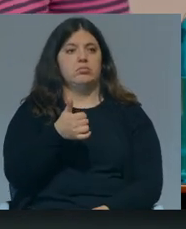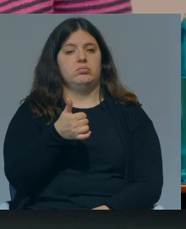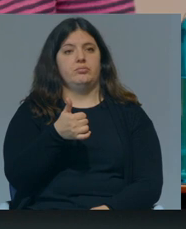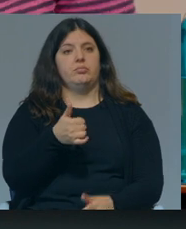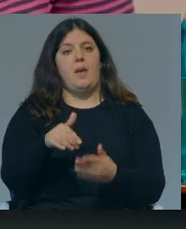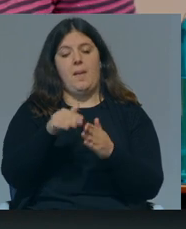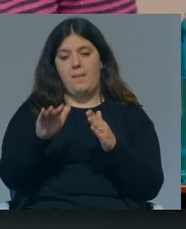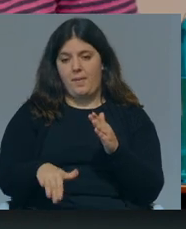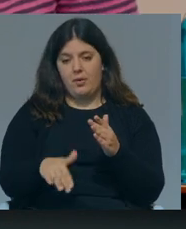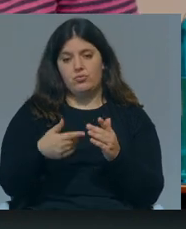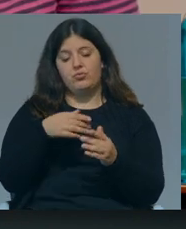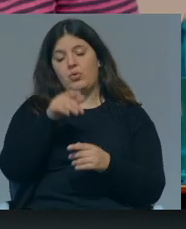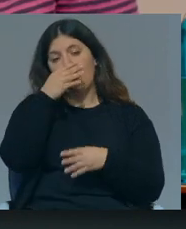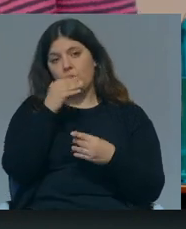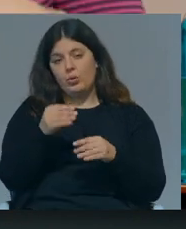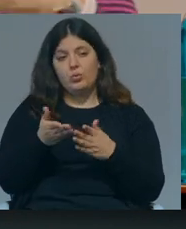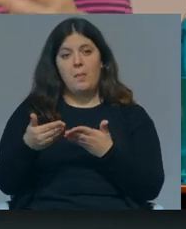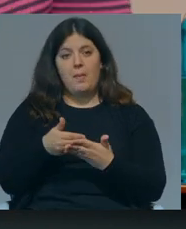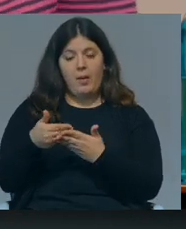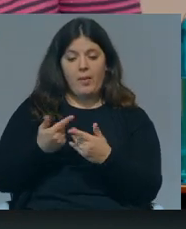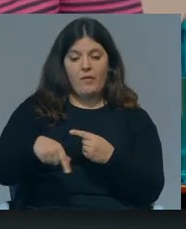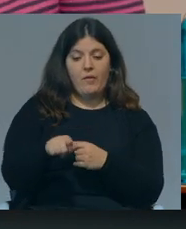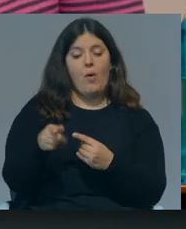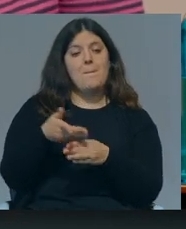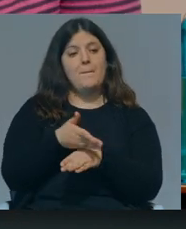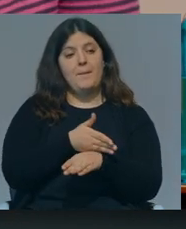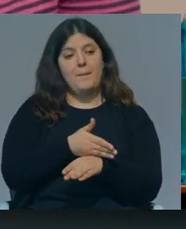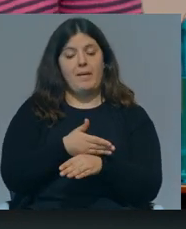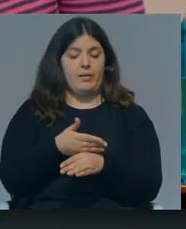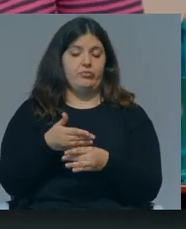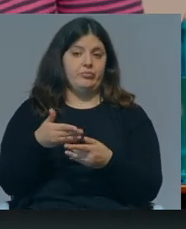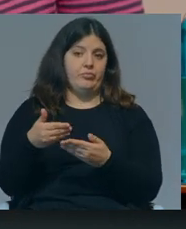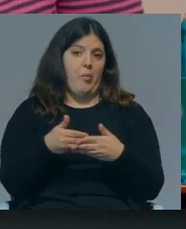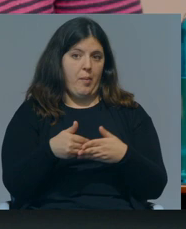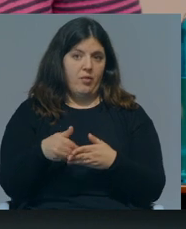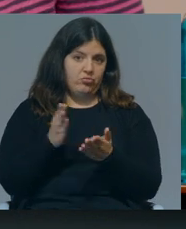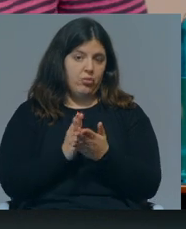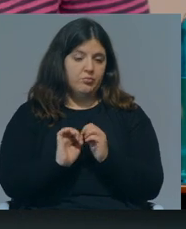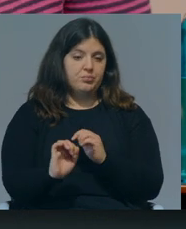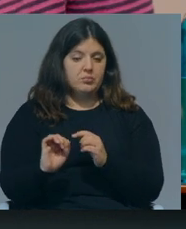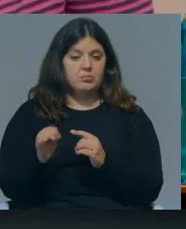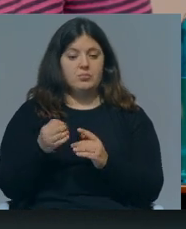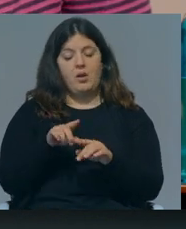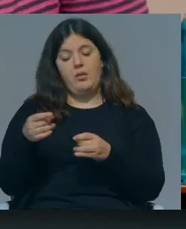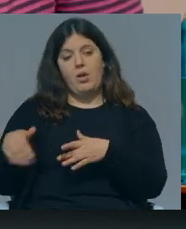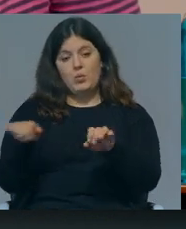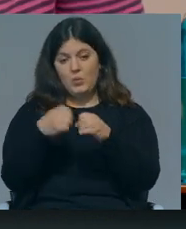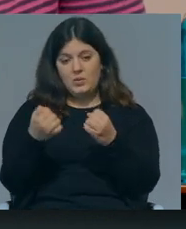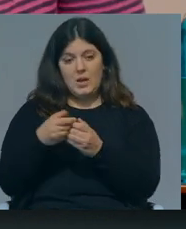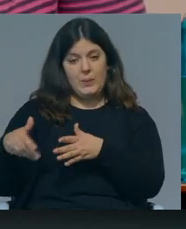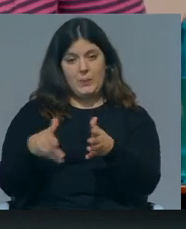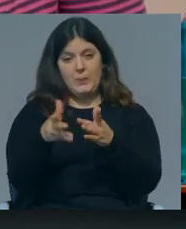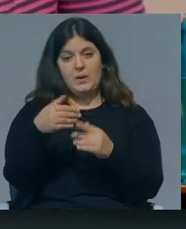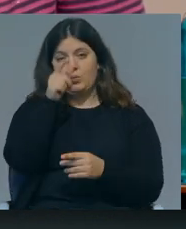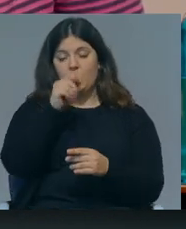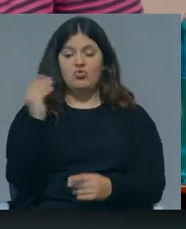é abaixo da generalidade dos países da União Europeia e que é enviesada socialmente, portanto, os